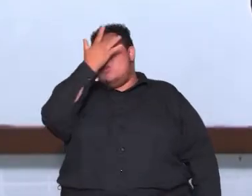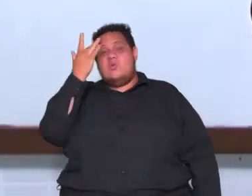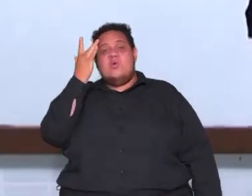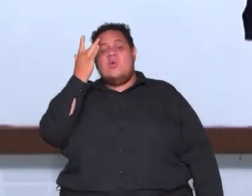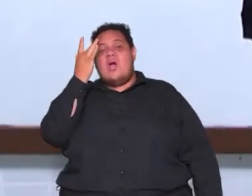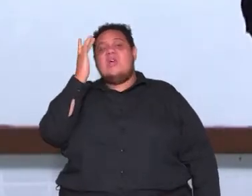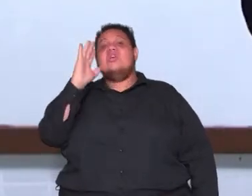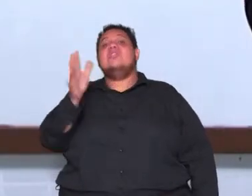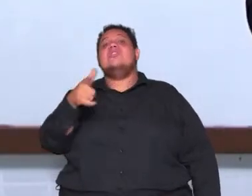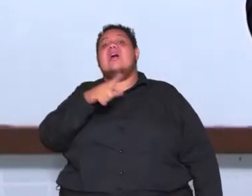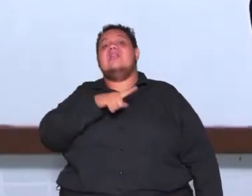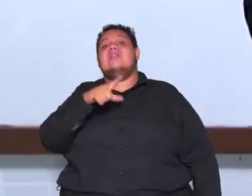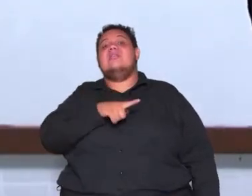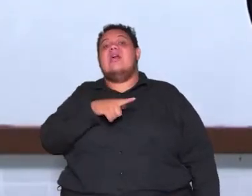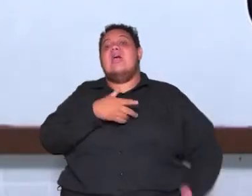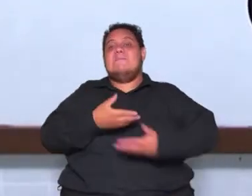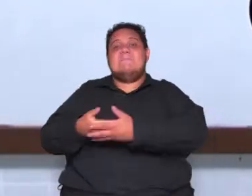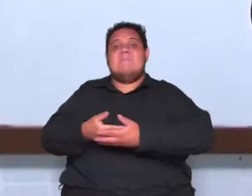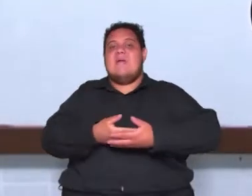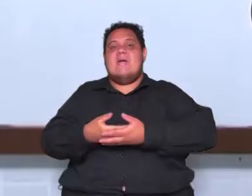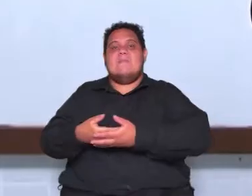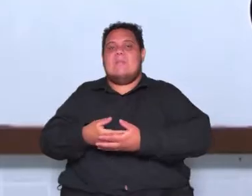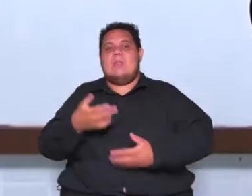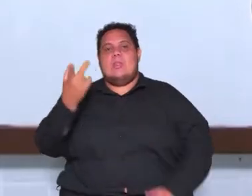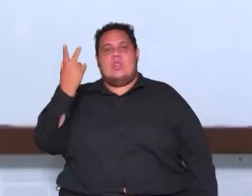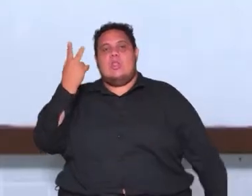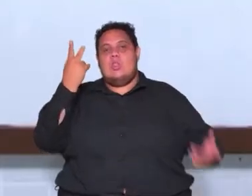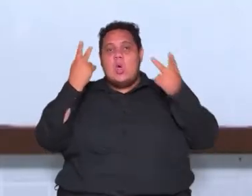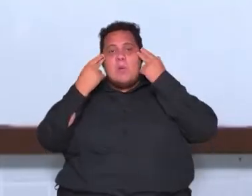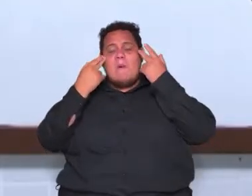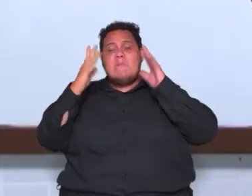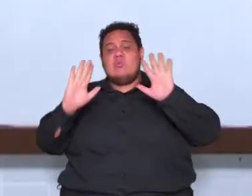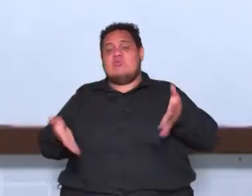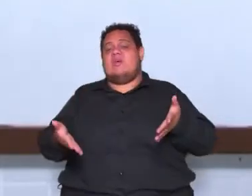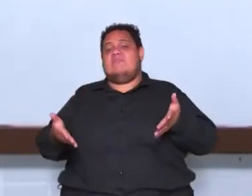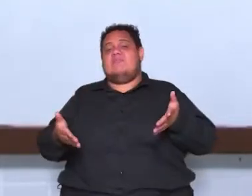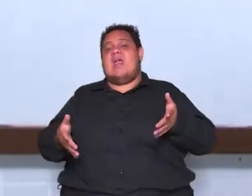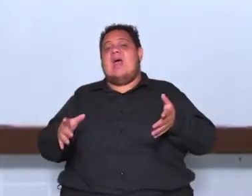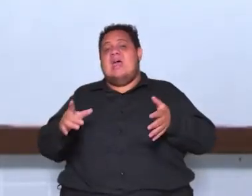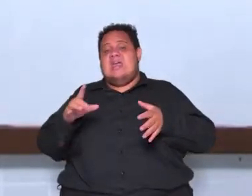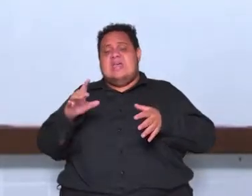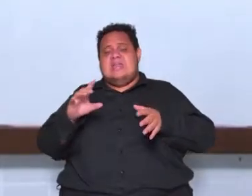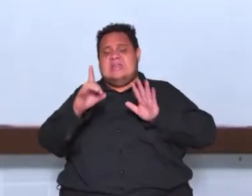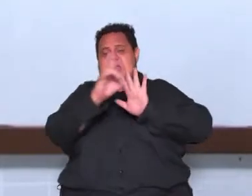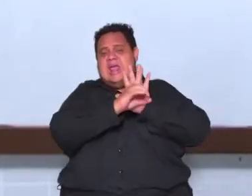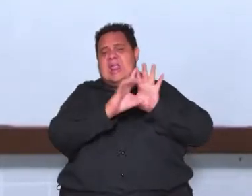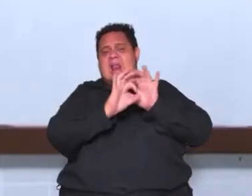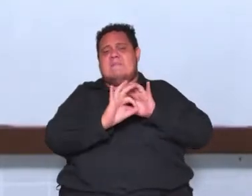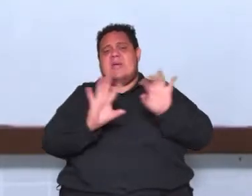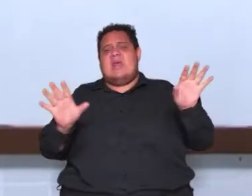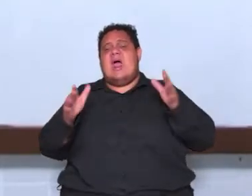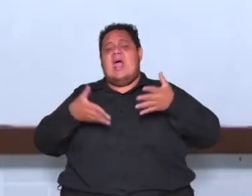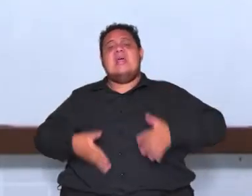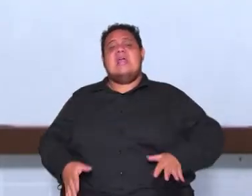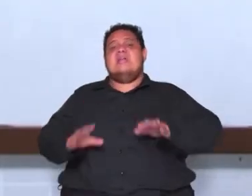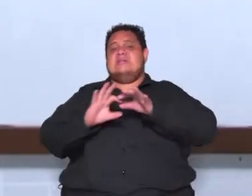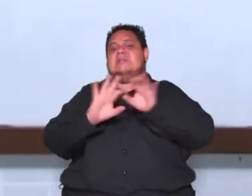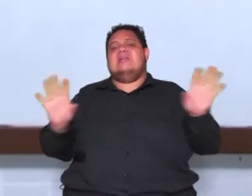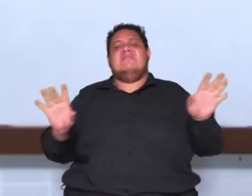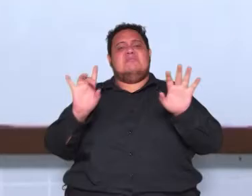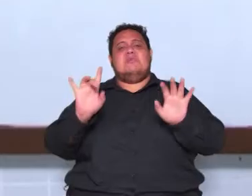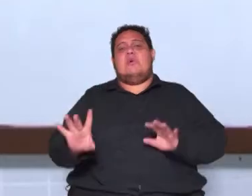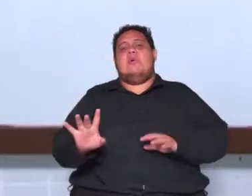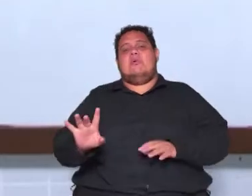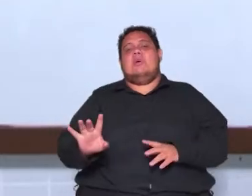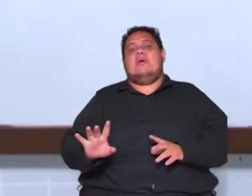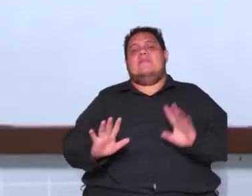mesmo sendo um bebê recém-nascido já nasce com direito a liberdade nasce livre e nasce com